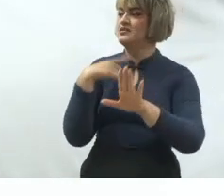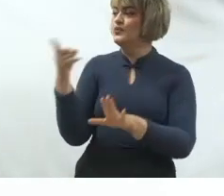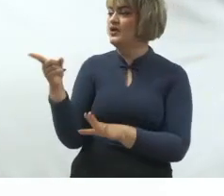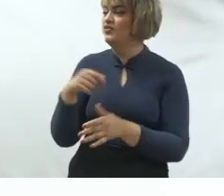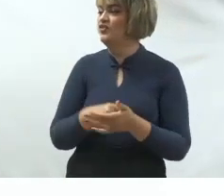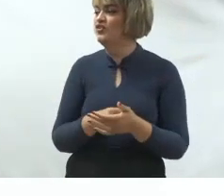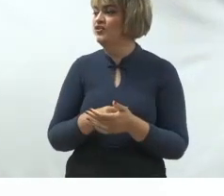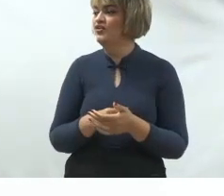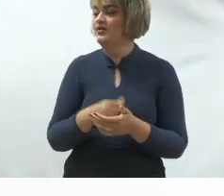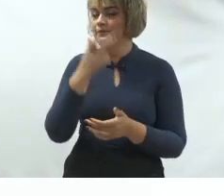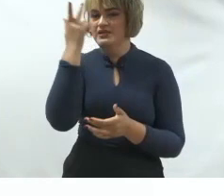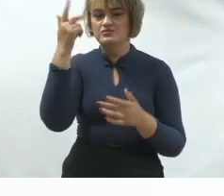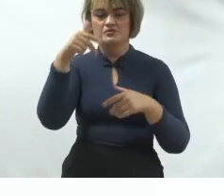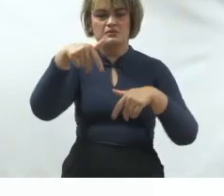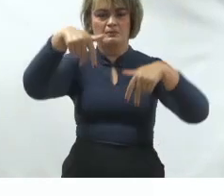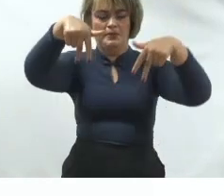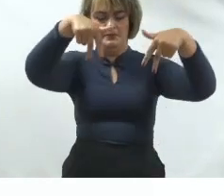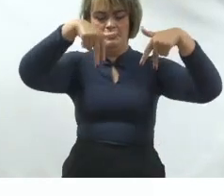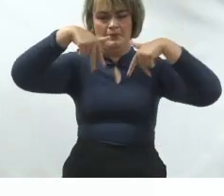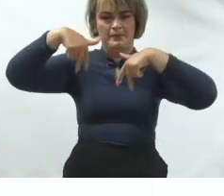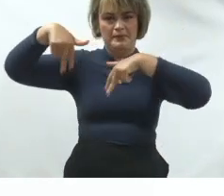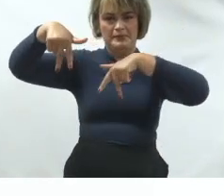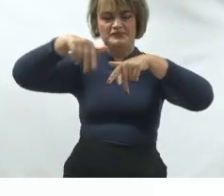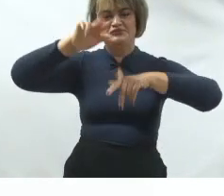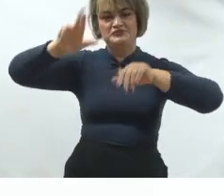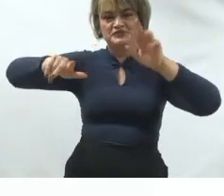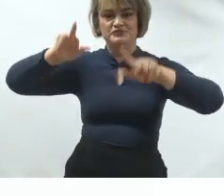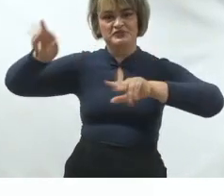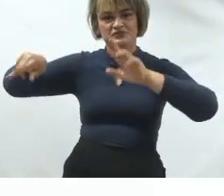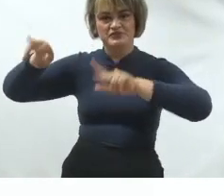Eu tenho todas as pessoas em situações diferentes,